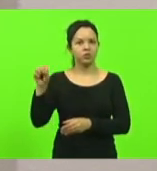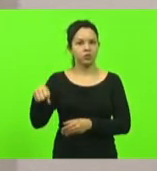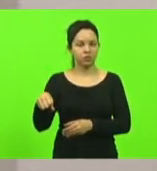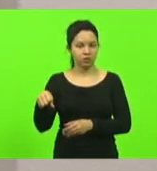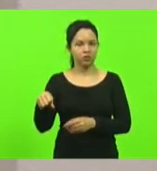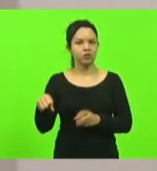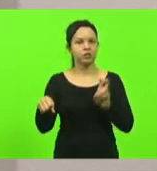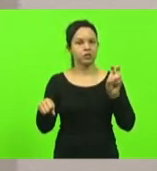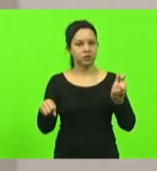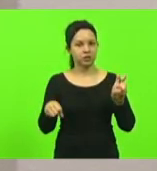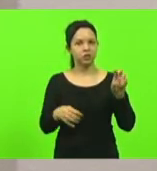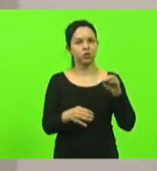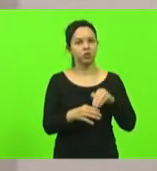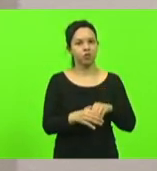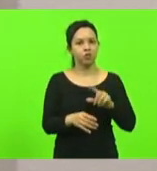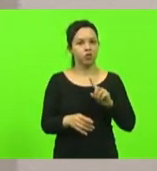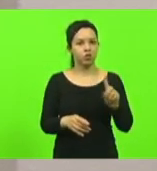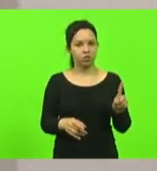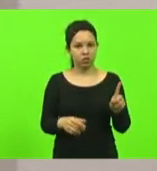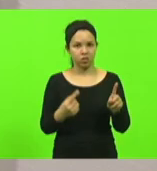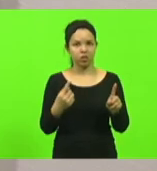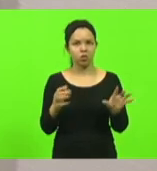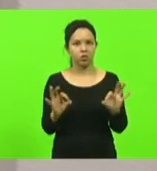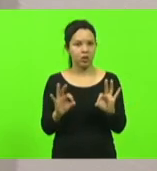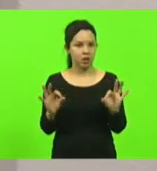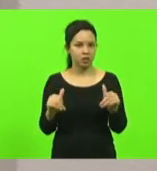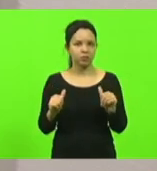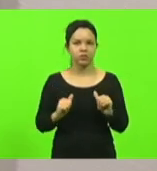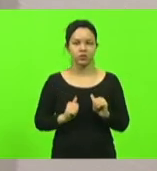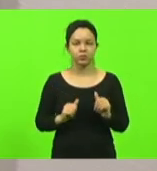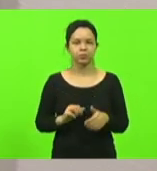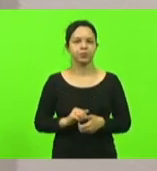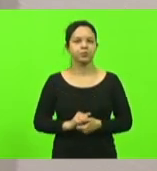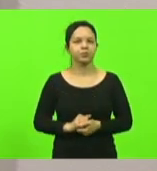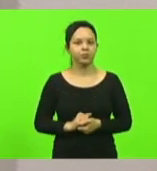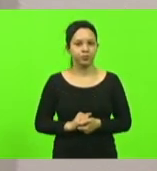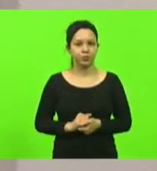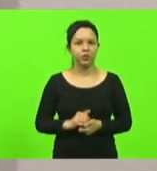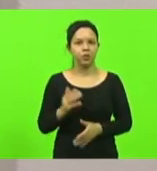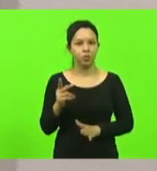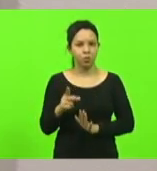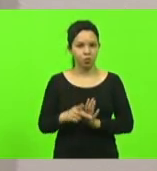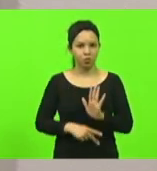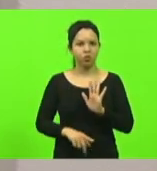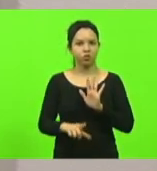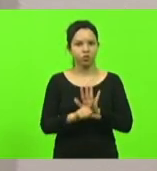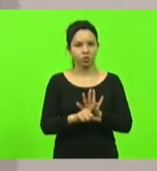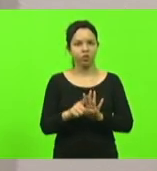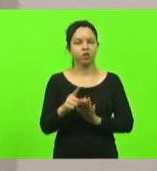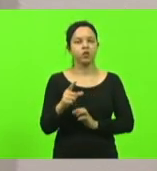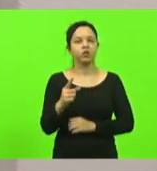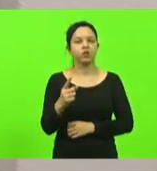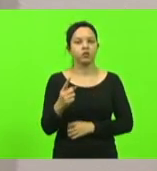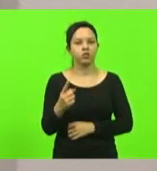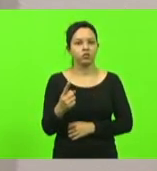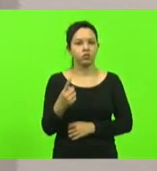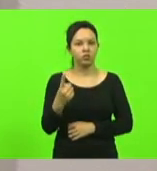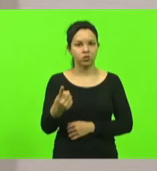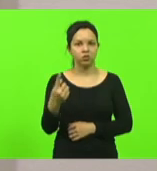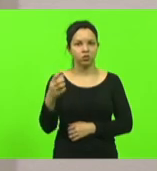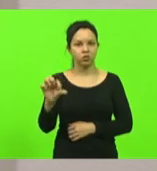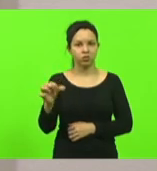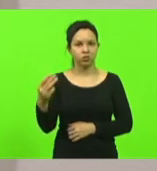não e nenhuma abstenção. Ainda foi aprovado em turno único o projeto de lei nº 193, barra 2021,